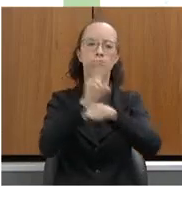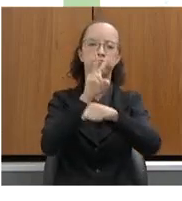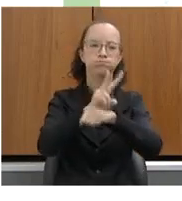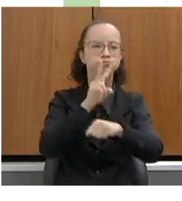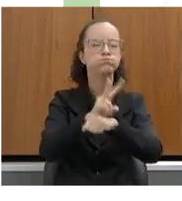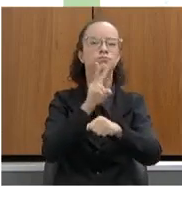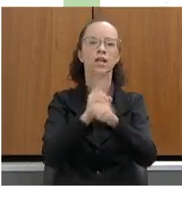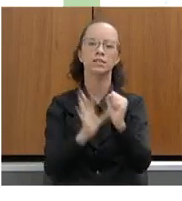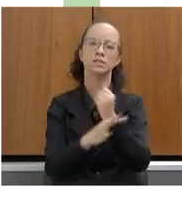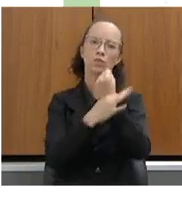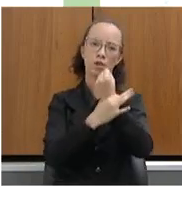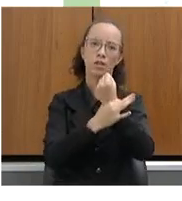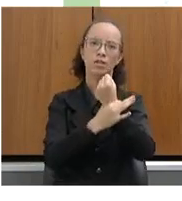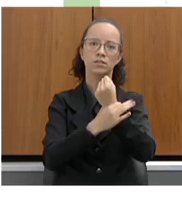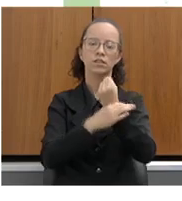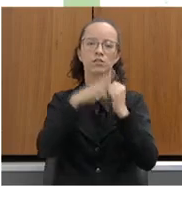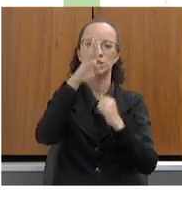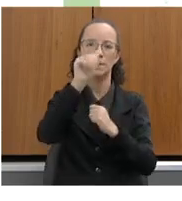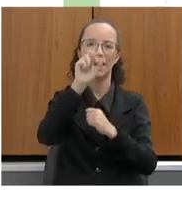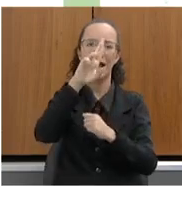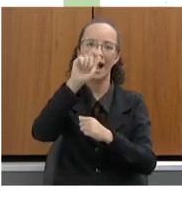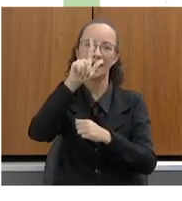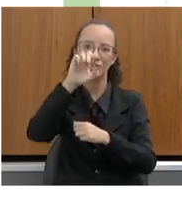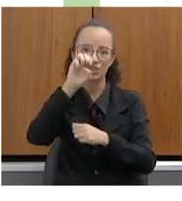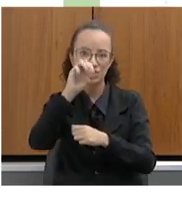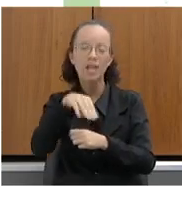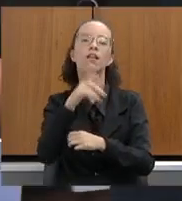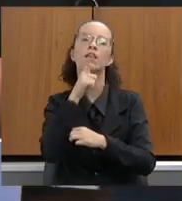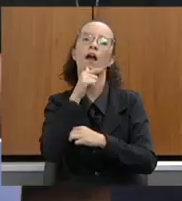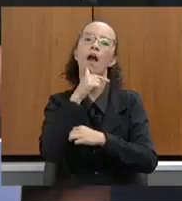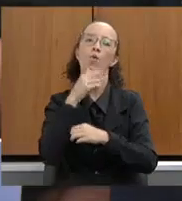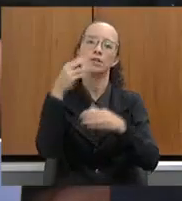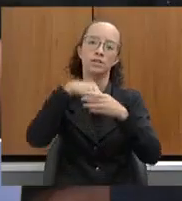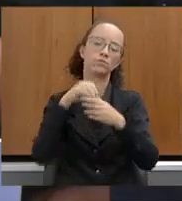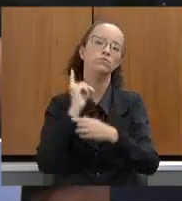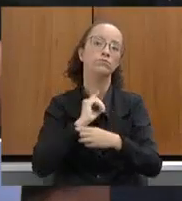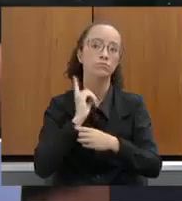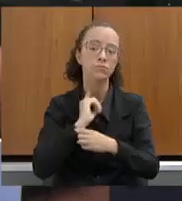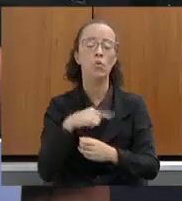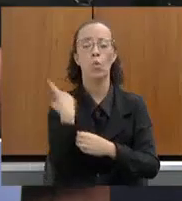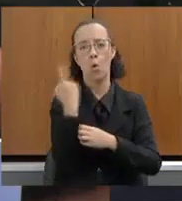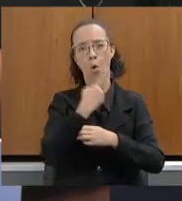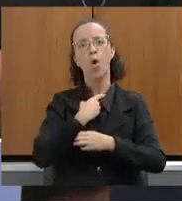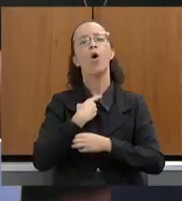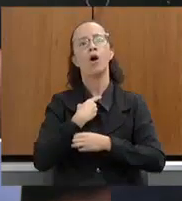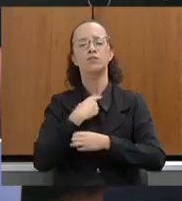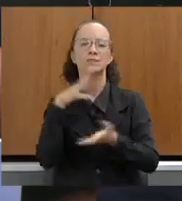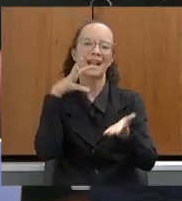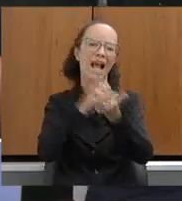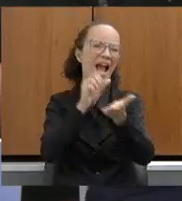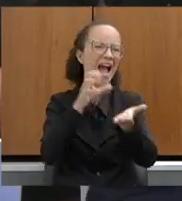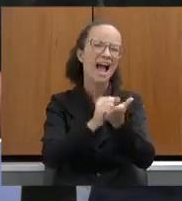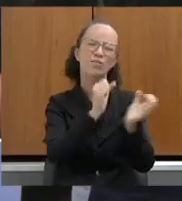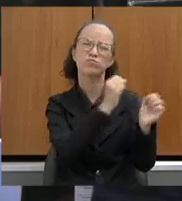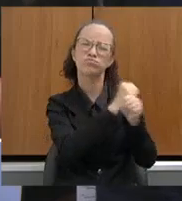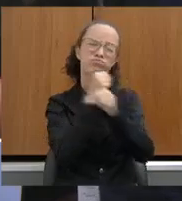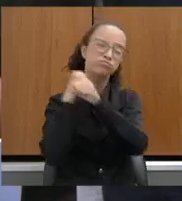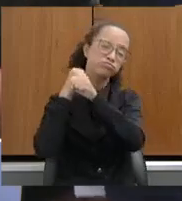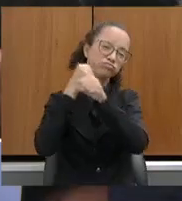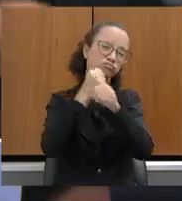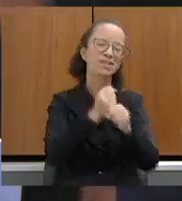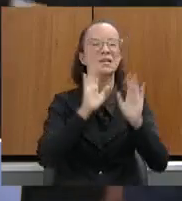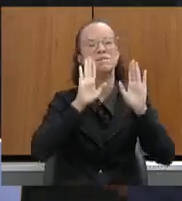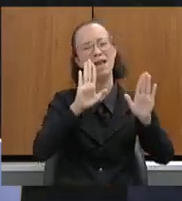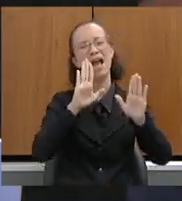para a segurança de barragens de água no Estado de Minas Gerais. A gente vem realizando esse cadastro ao longo dos anos, mas